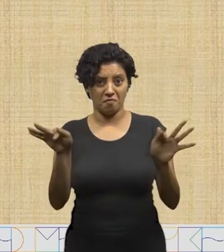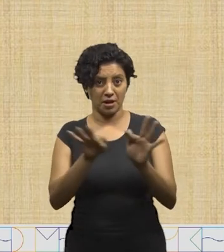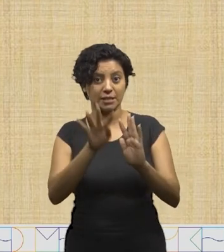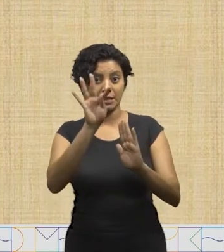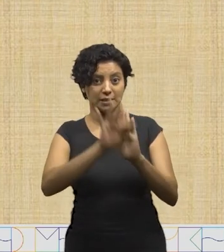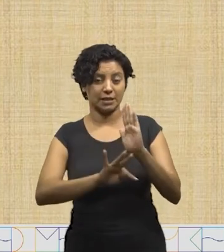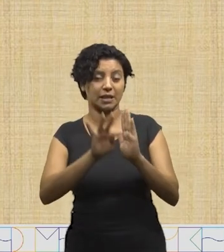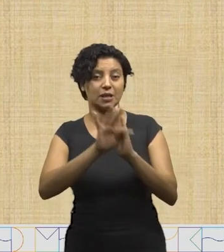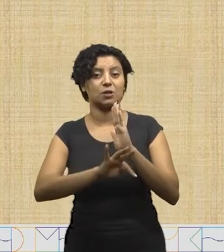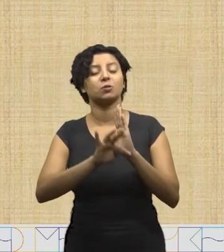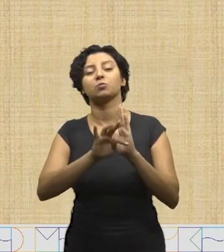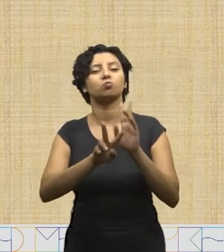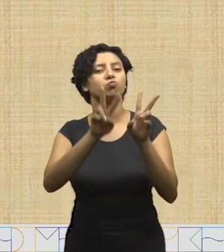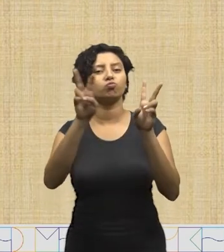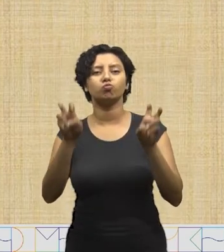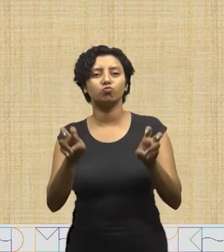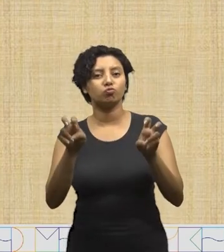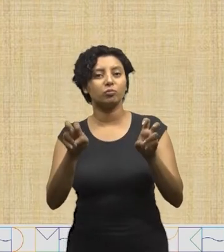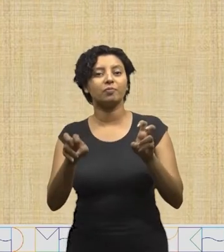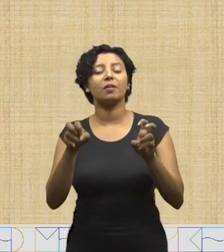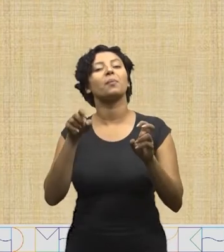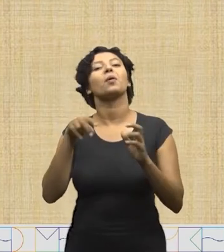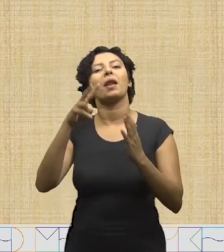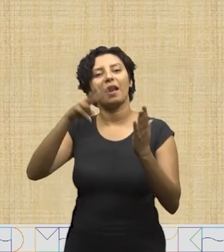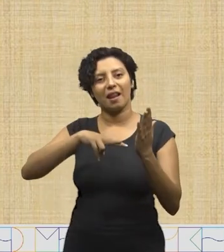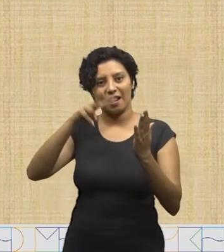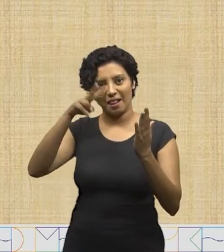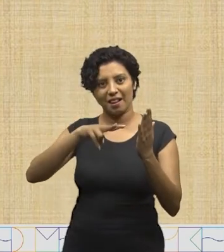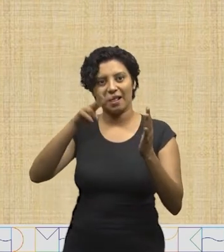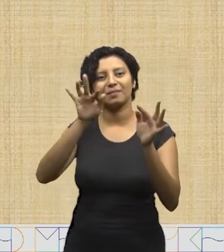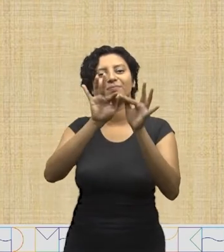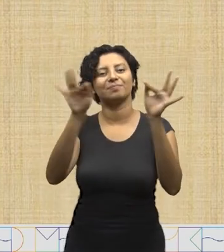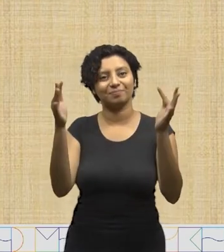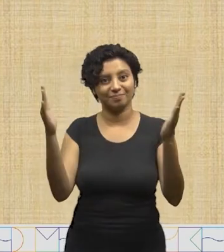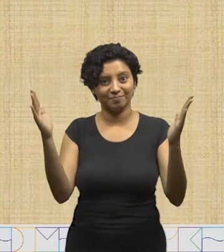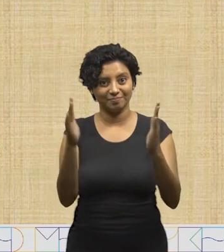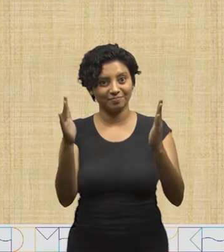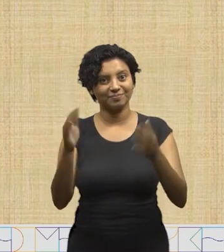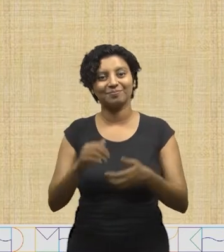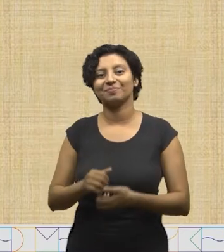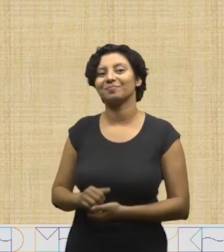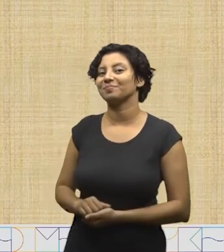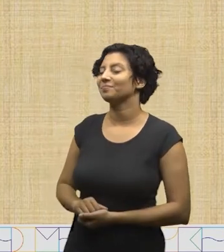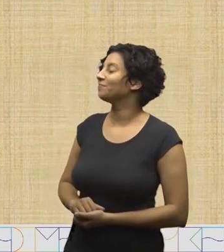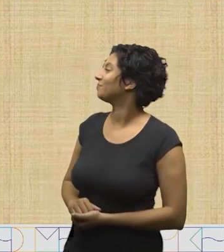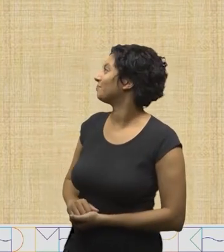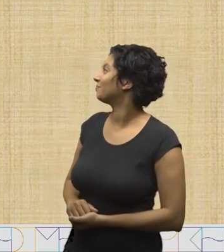verso do texto fala? Vamos ler a nossa par linda.